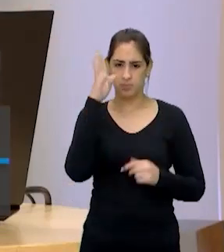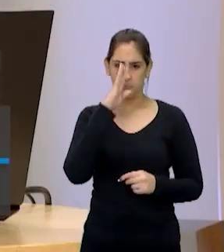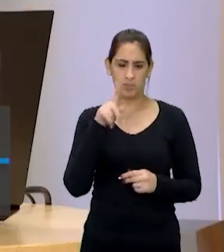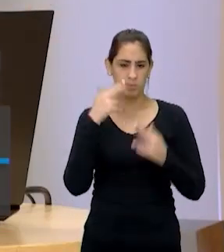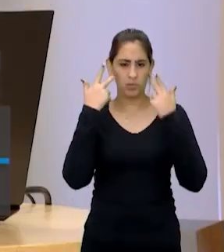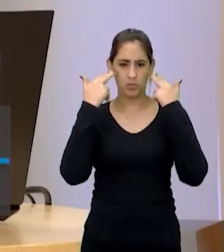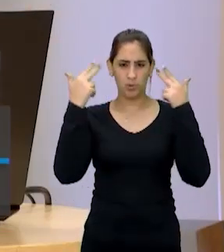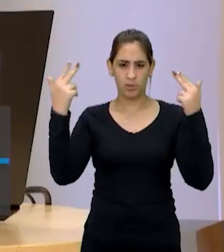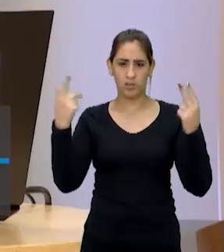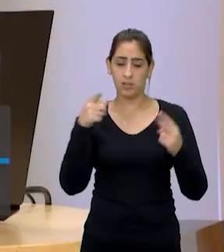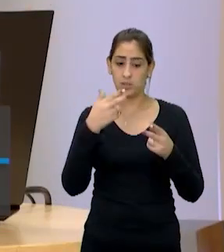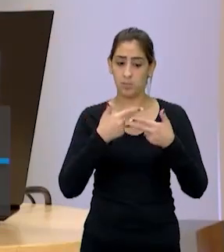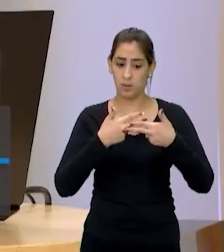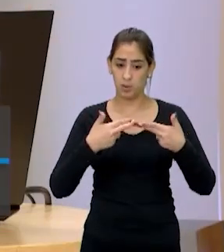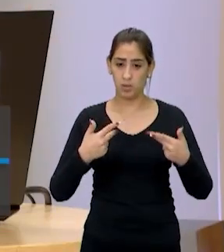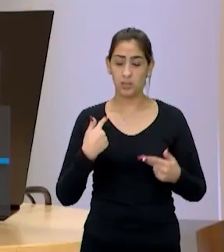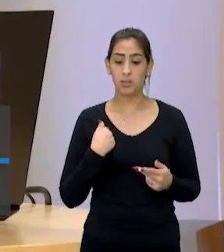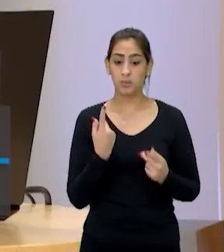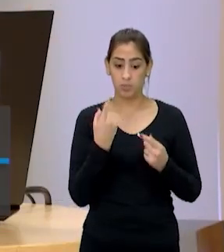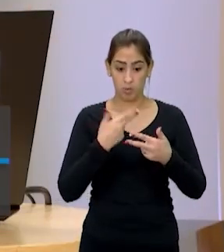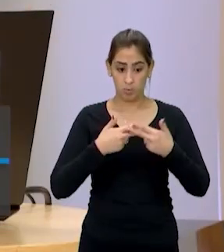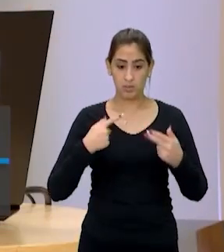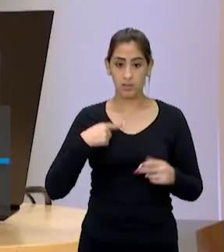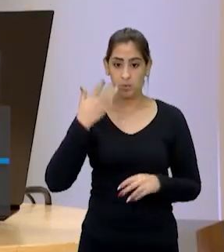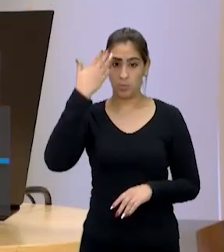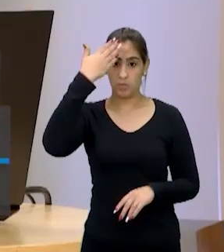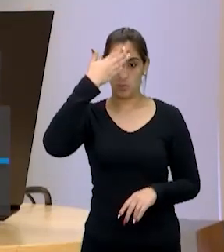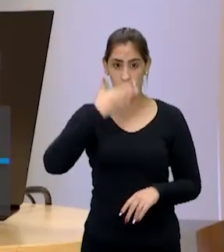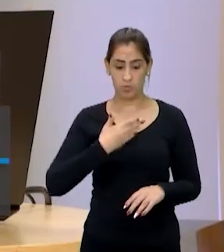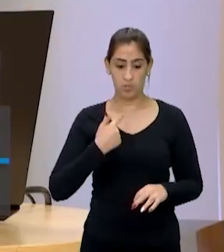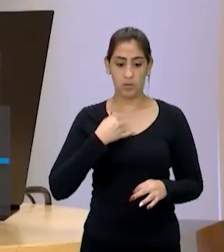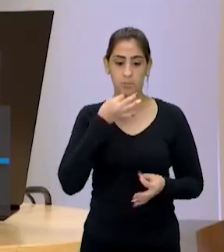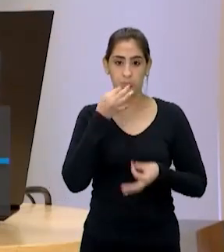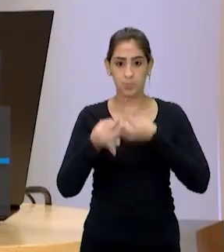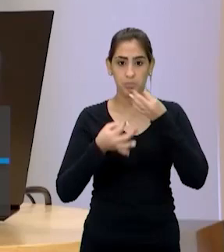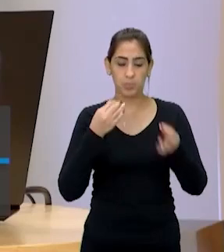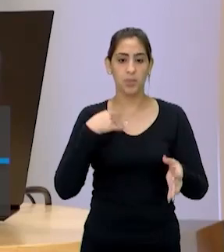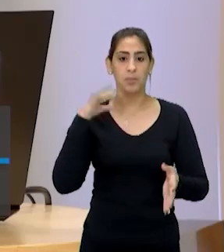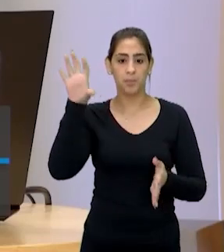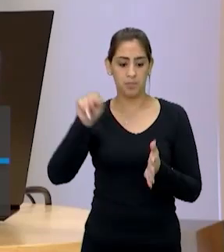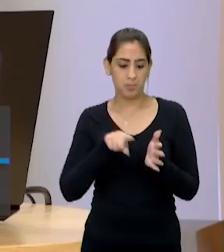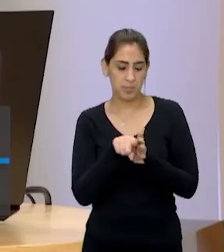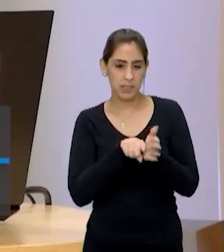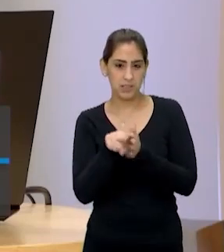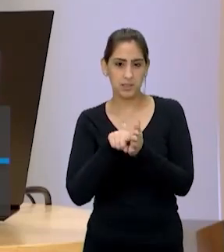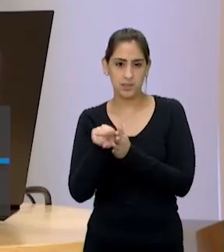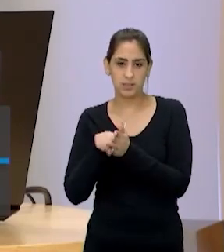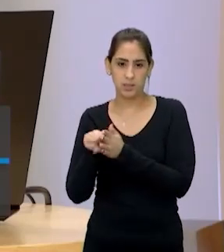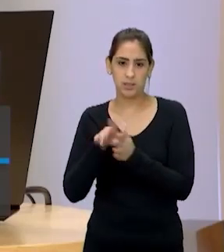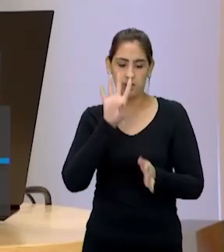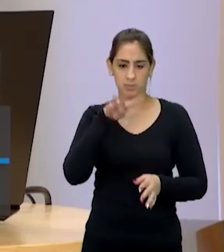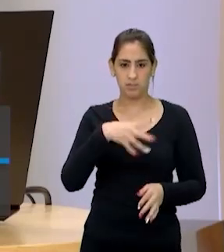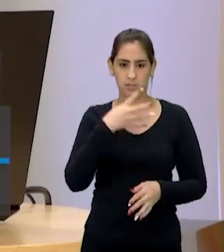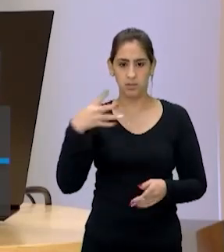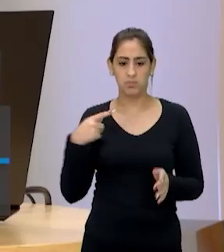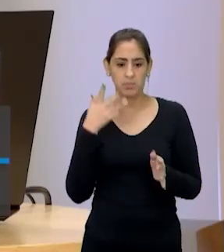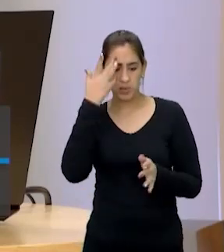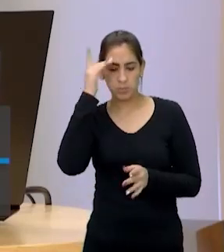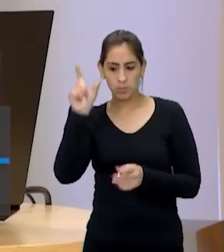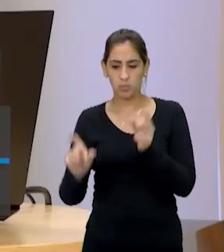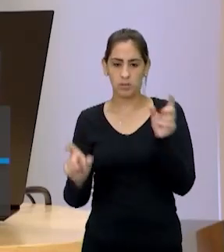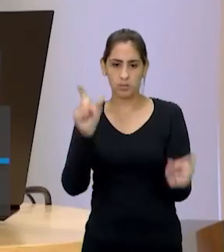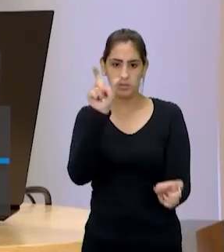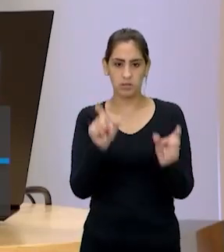lê isso é uma coisa outra coisa é você argumentar, buscar dados argumentos, buscar fontes especialistas